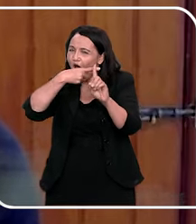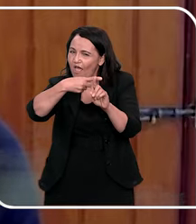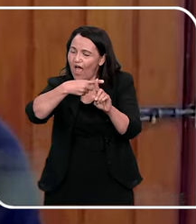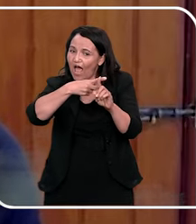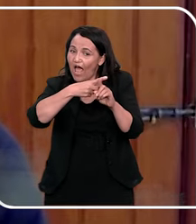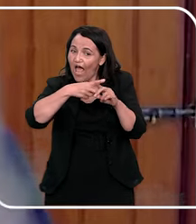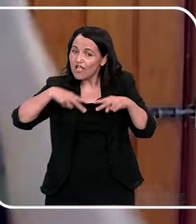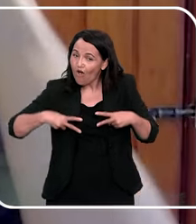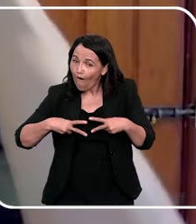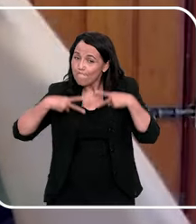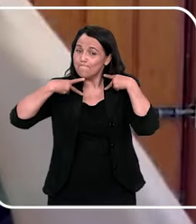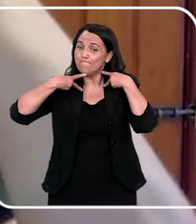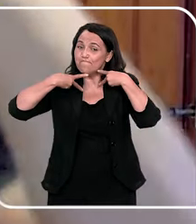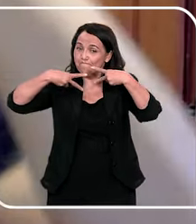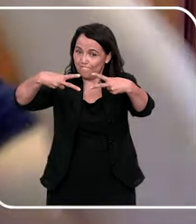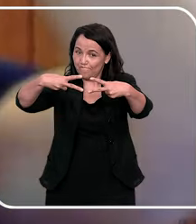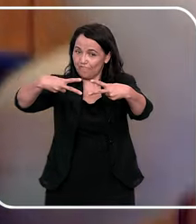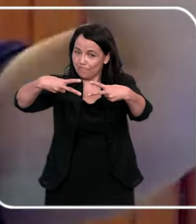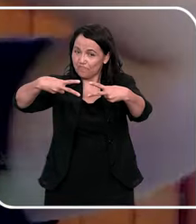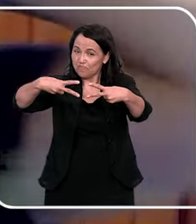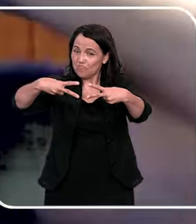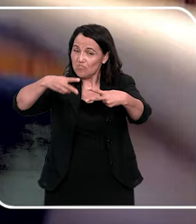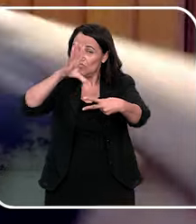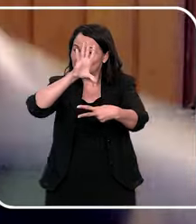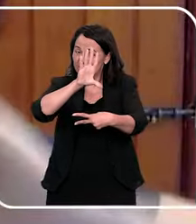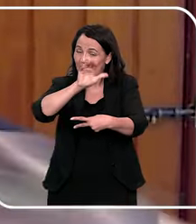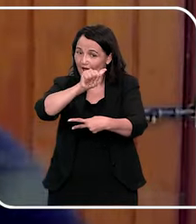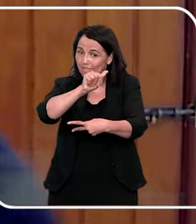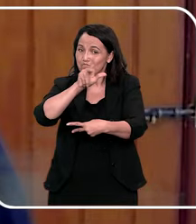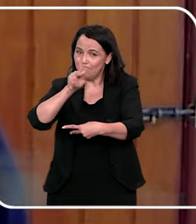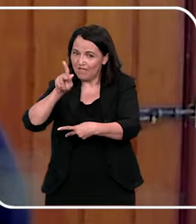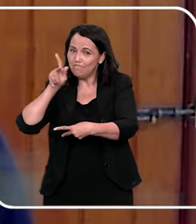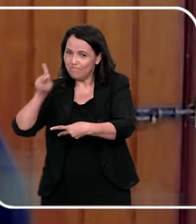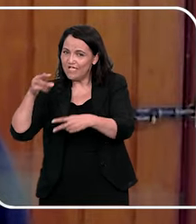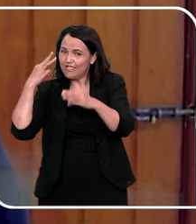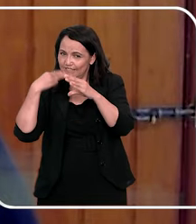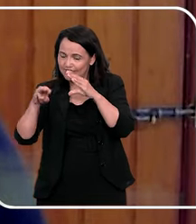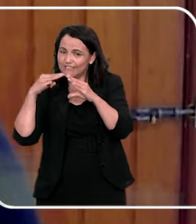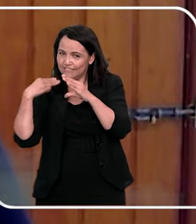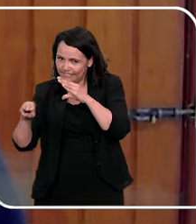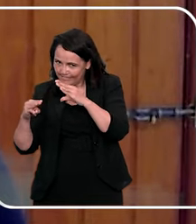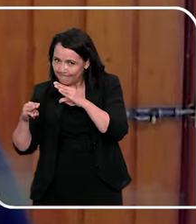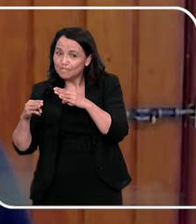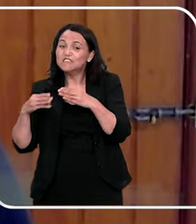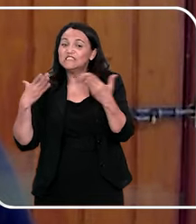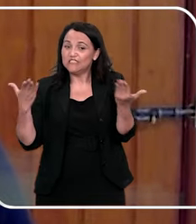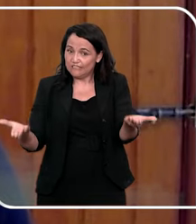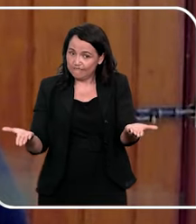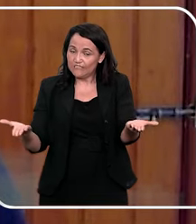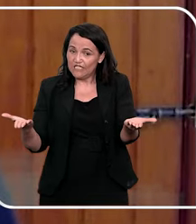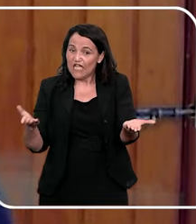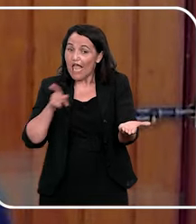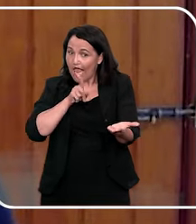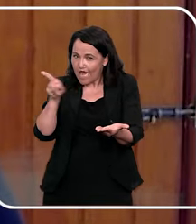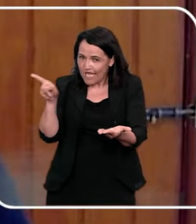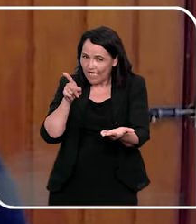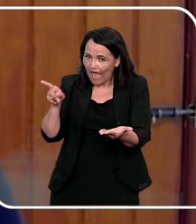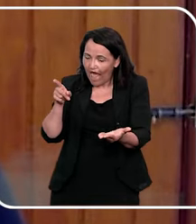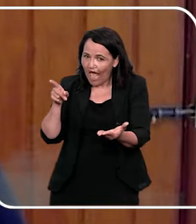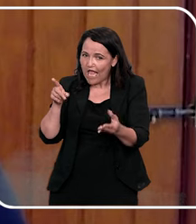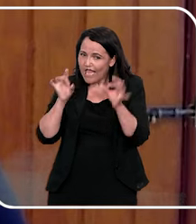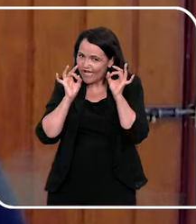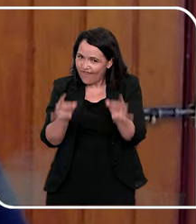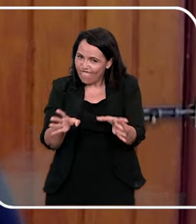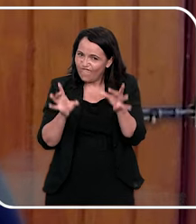link dos aplicativos de mensagem, Telegram, né, e ali ele vai vender,